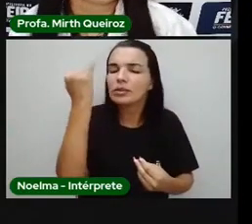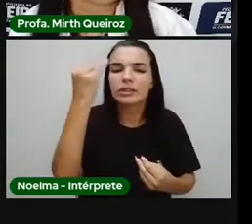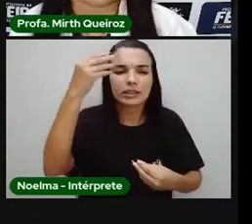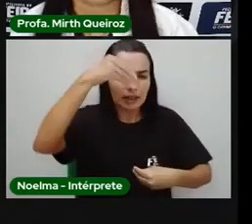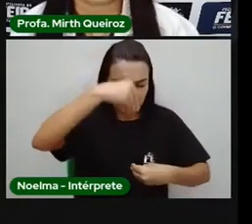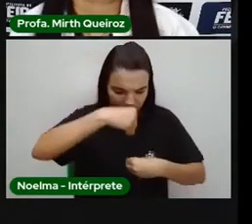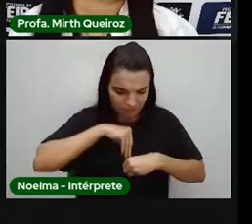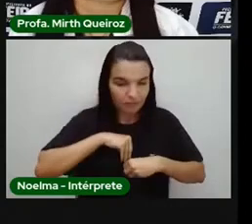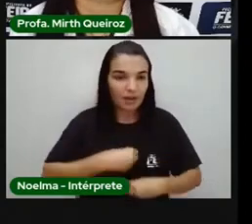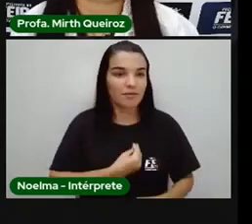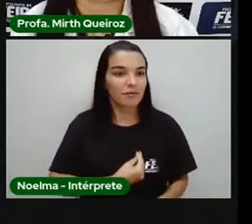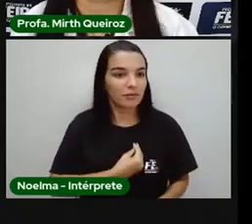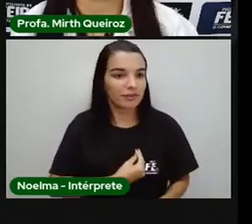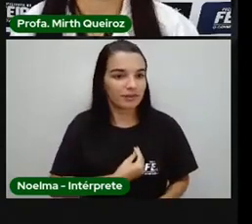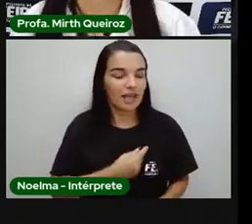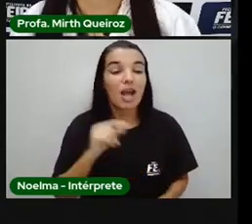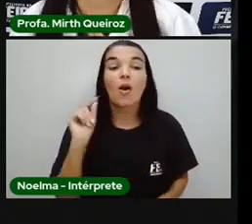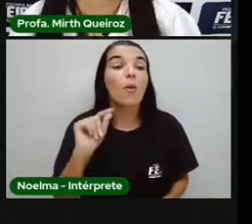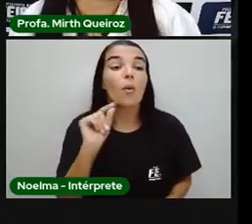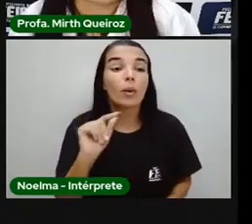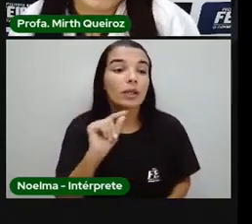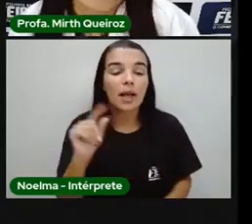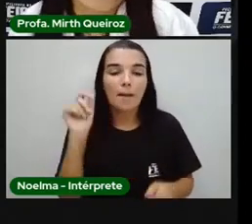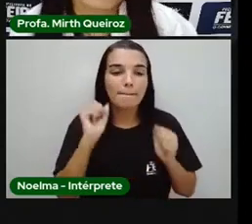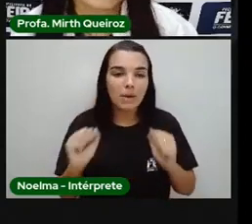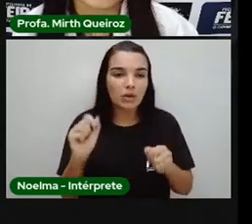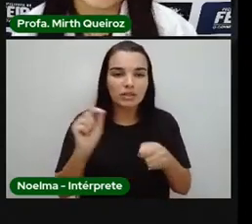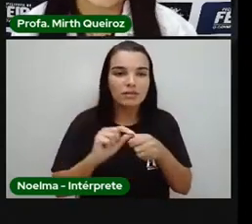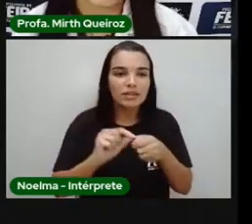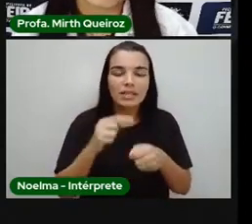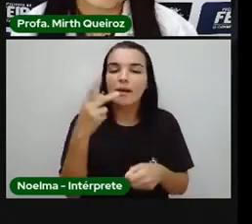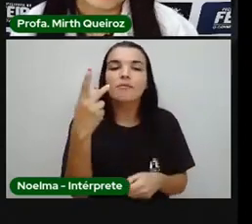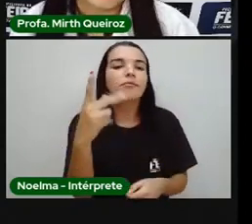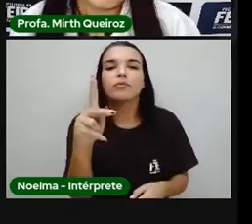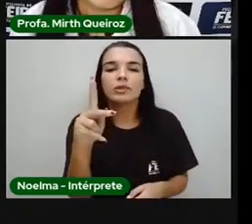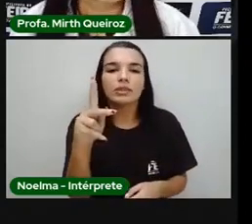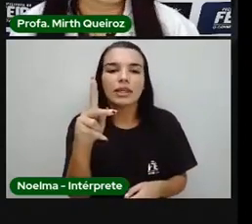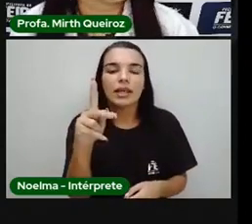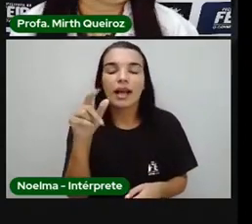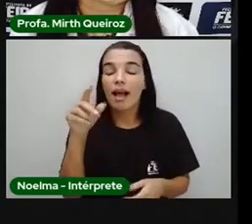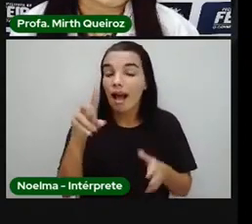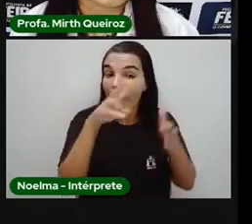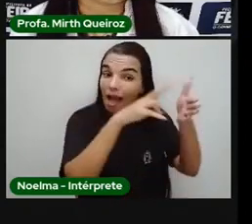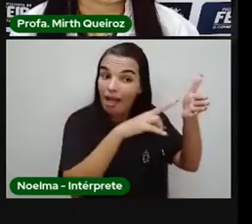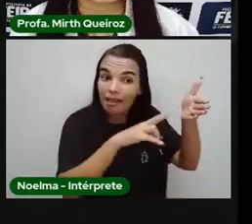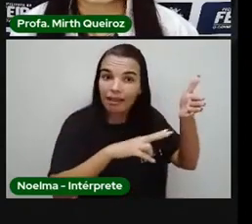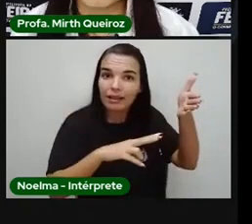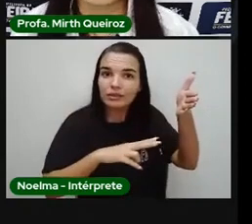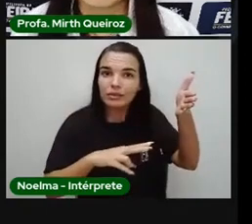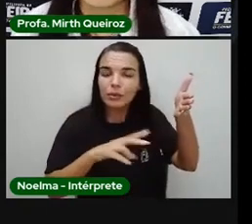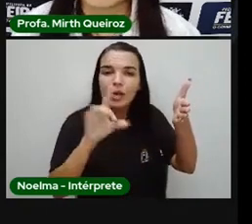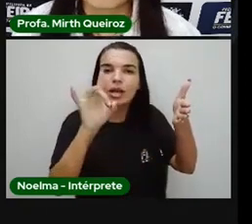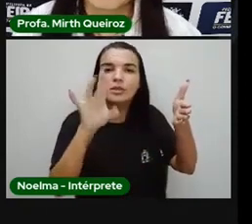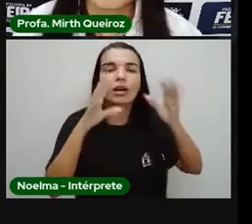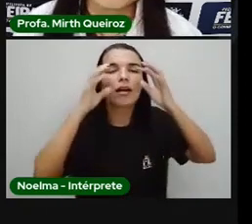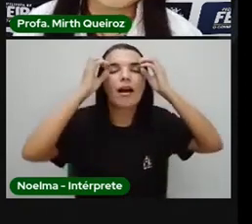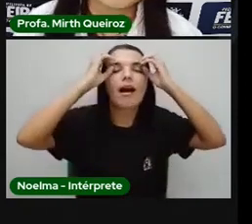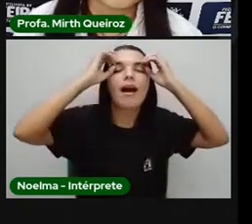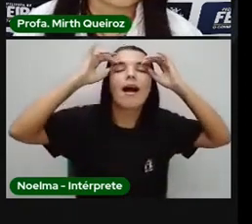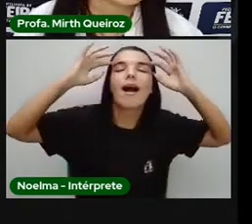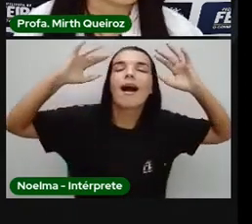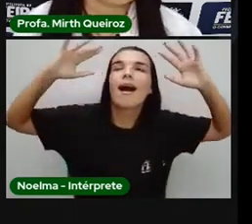E o que ela pode trazer e fazer por você? A leitura, ela solta a nossa